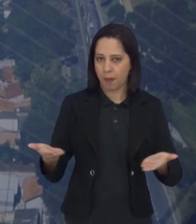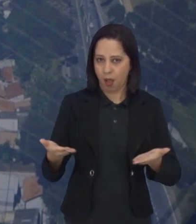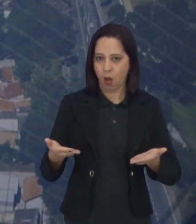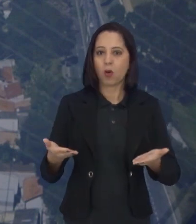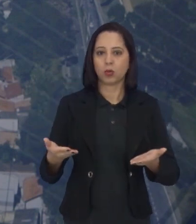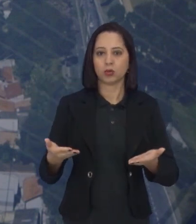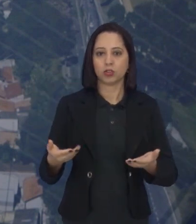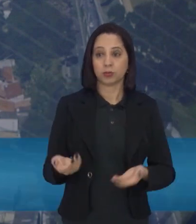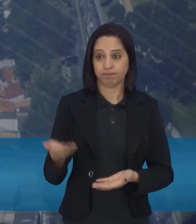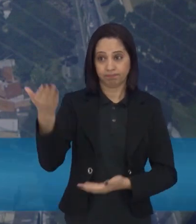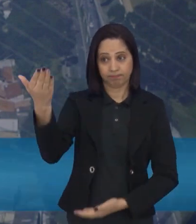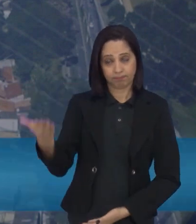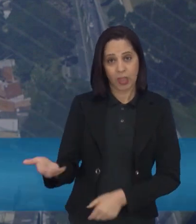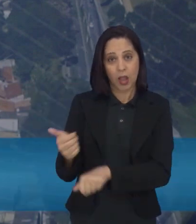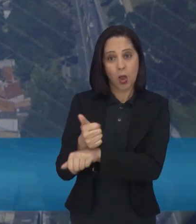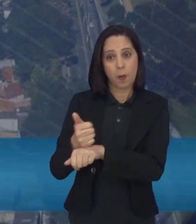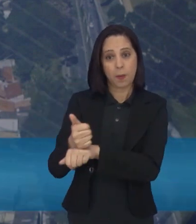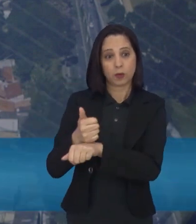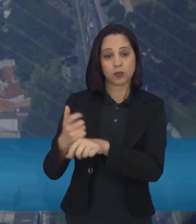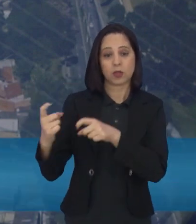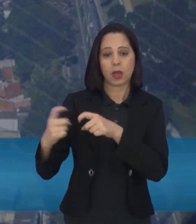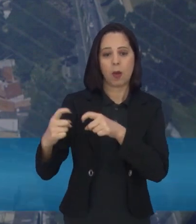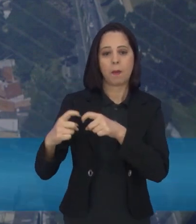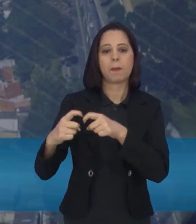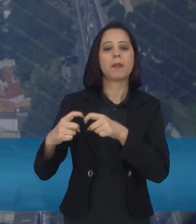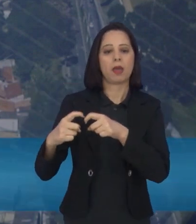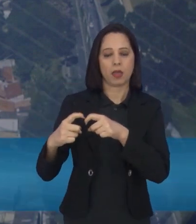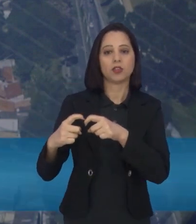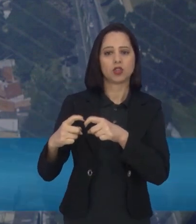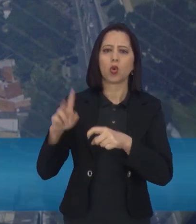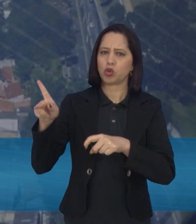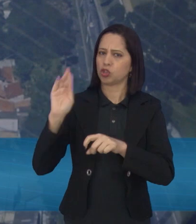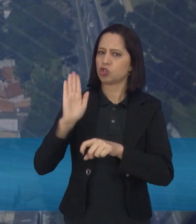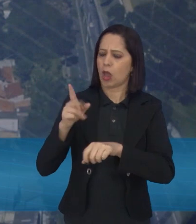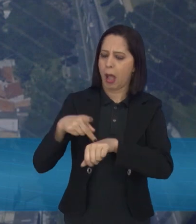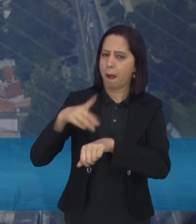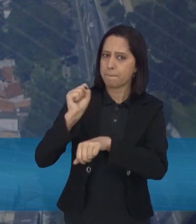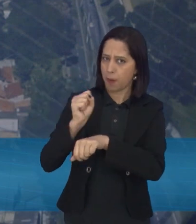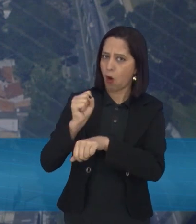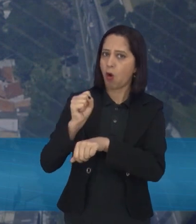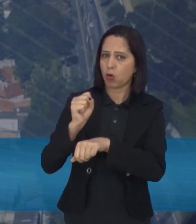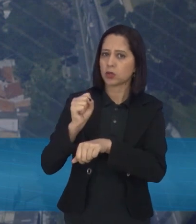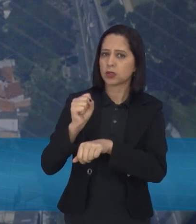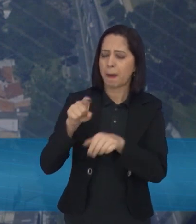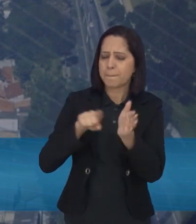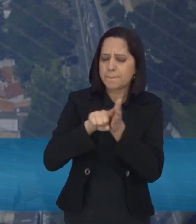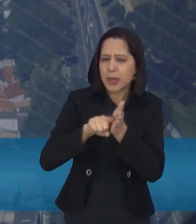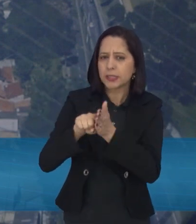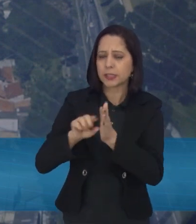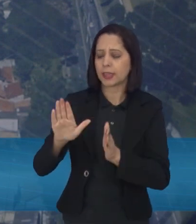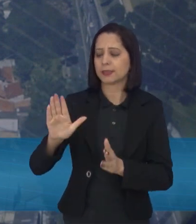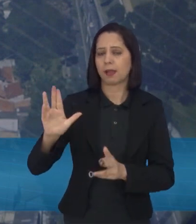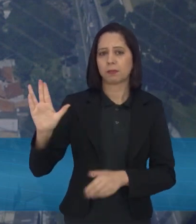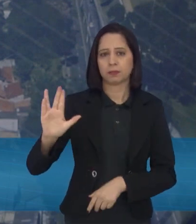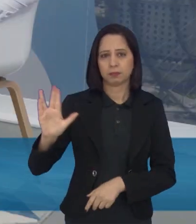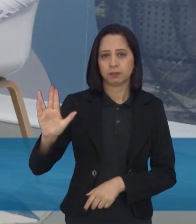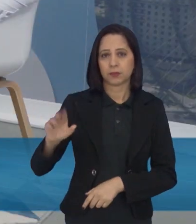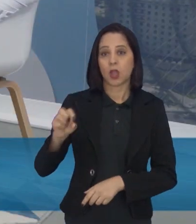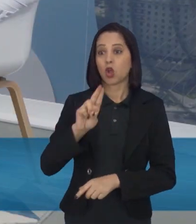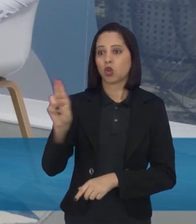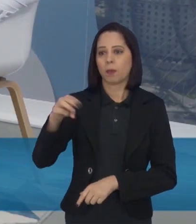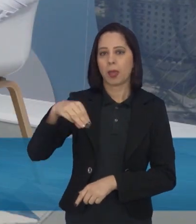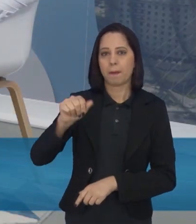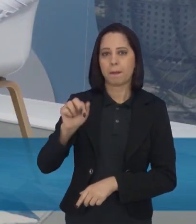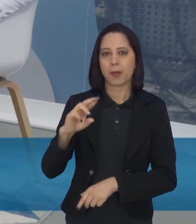e eu recebo aqui no estúdio o médico pós-graduado em Cannabis Medicinal, Marcelo Freitas. Seja muito bem